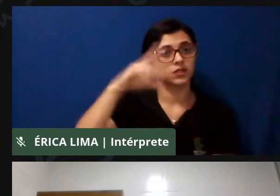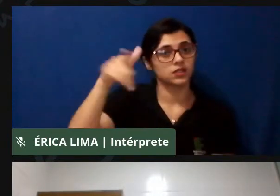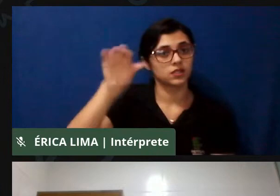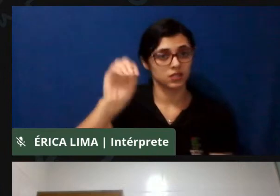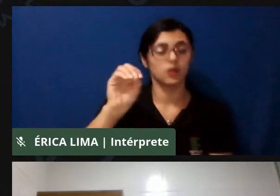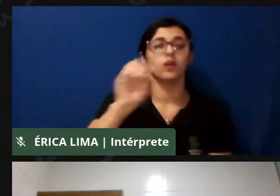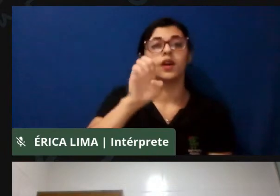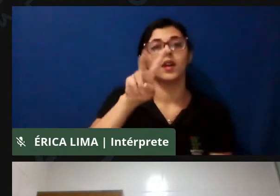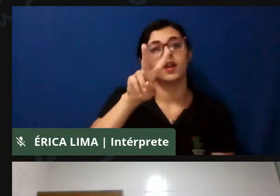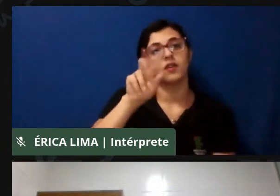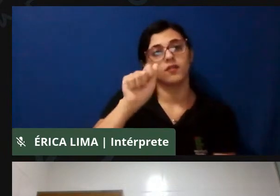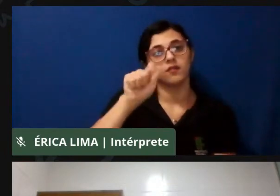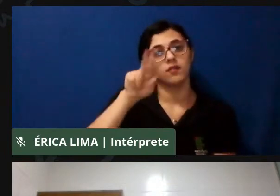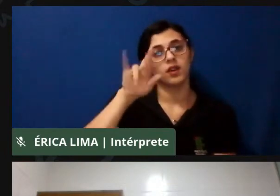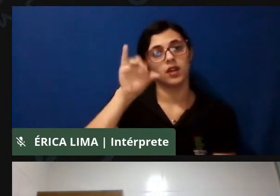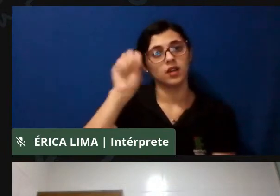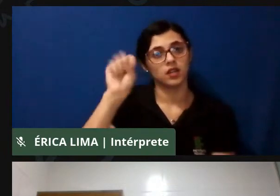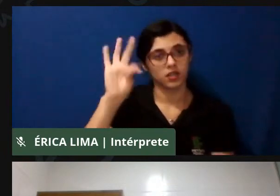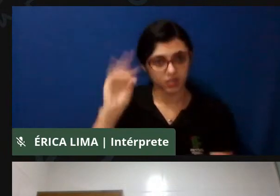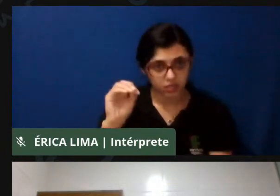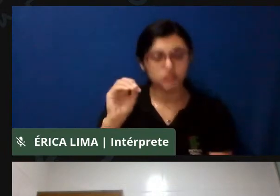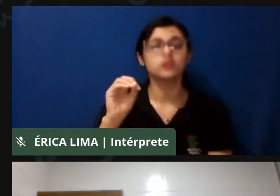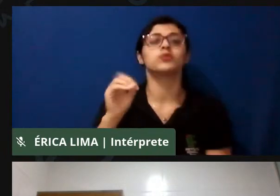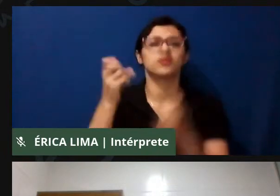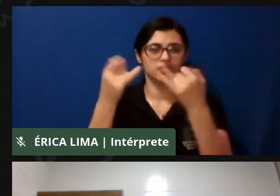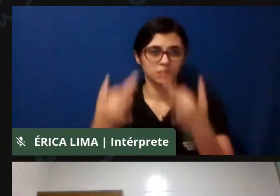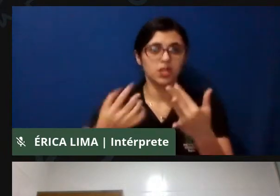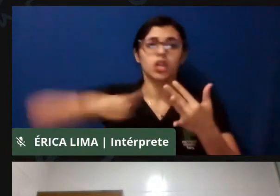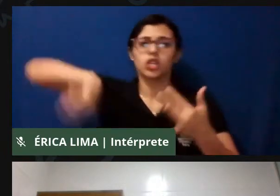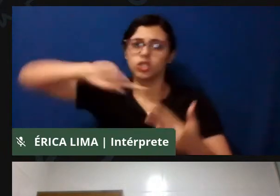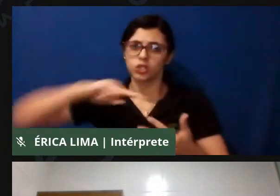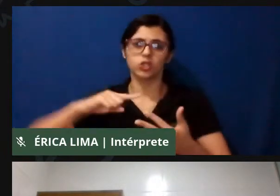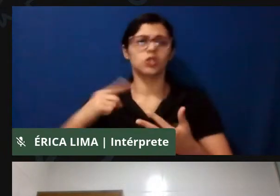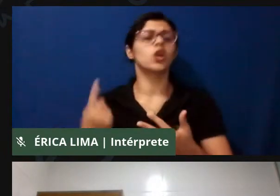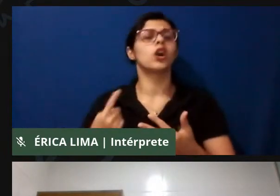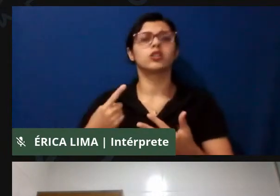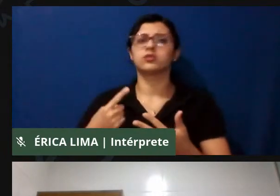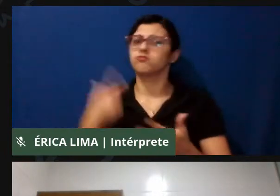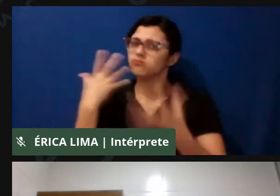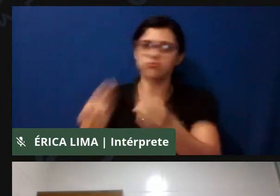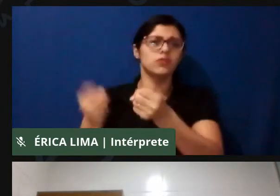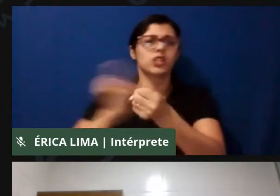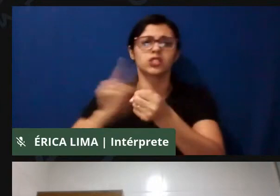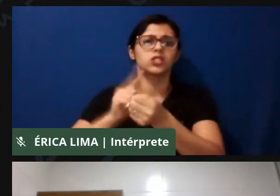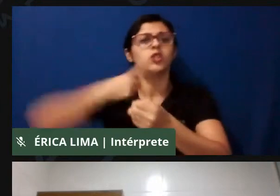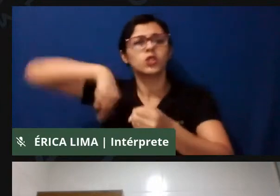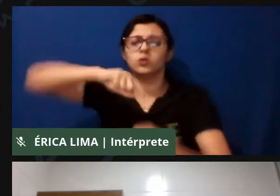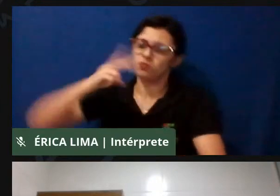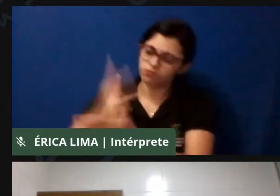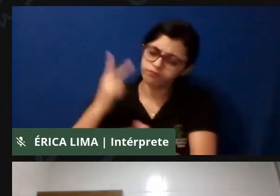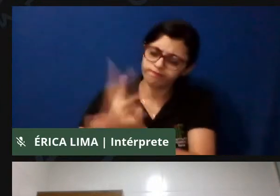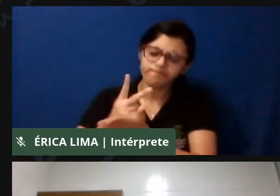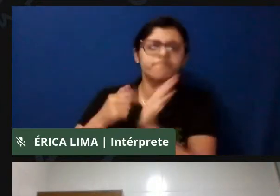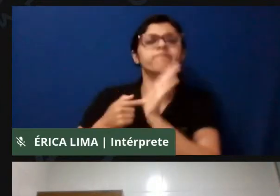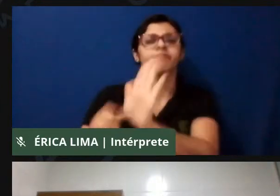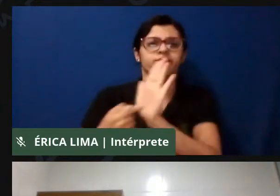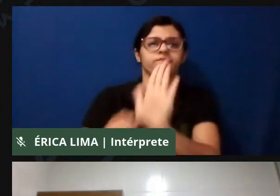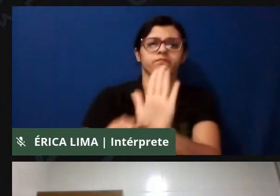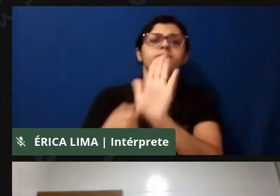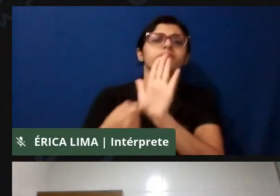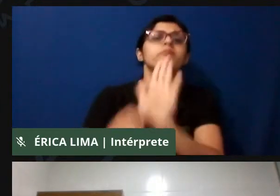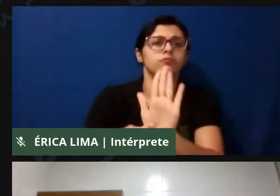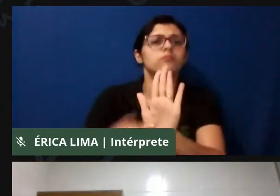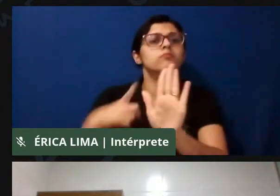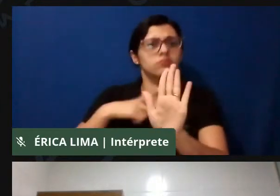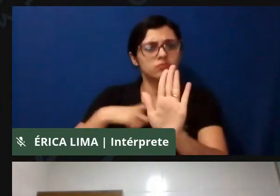combinamos de não correr e continuar resistindo, lutando e fazendo a denúncia, não isso? Então, a gente